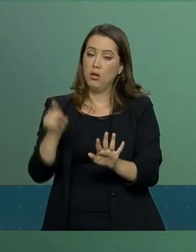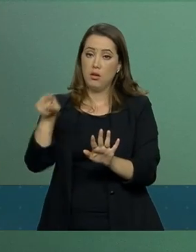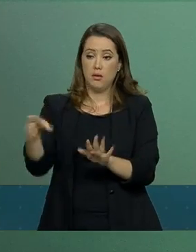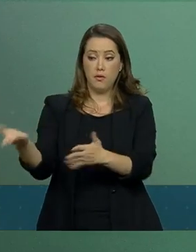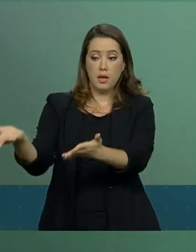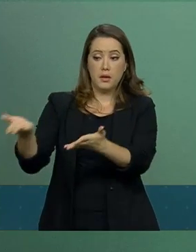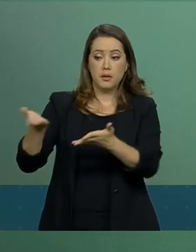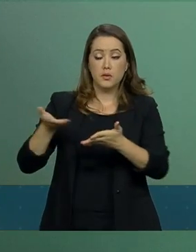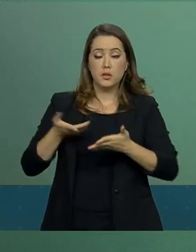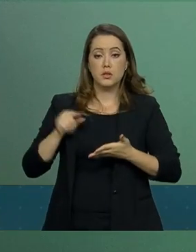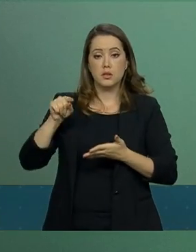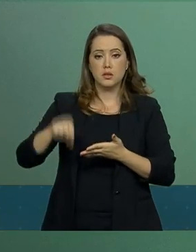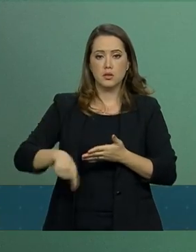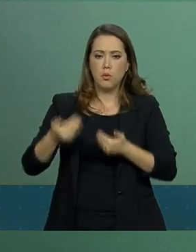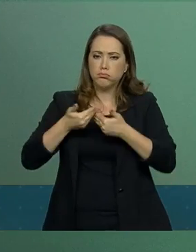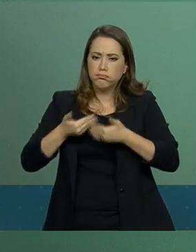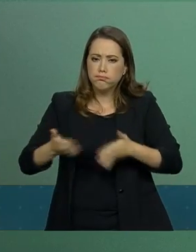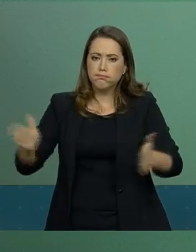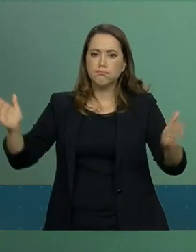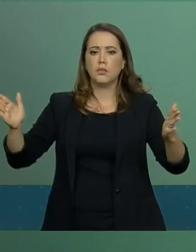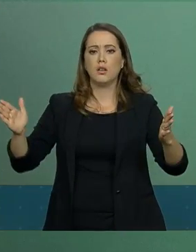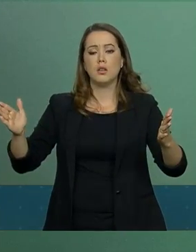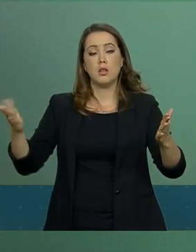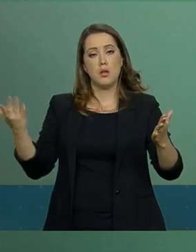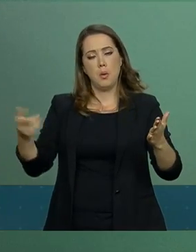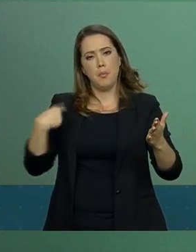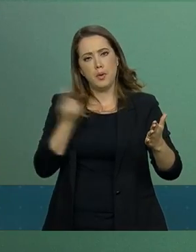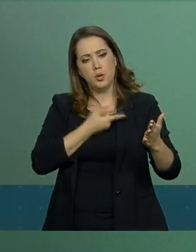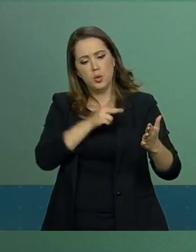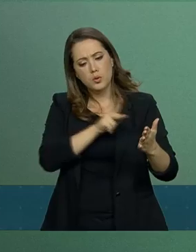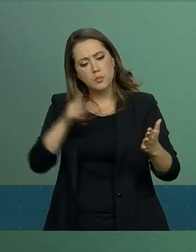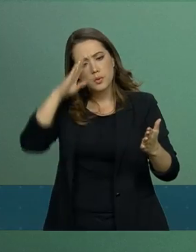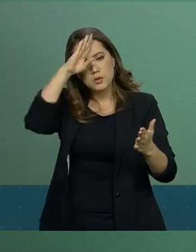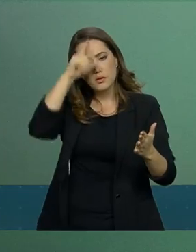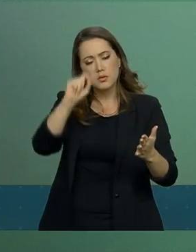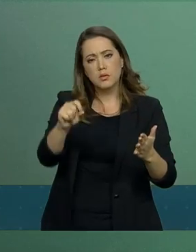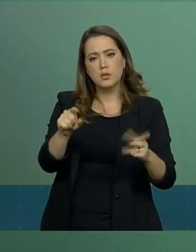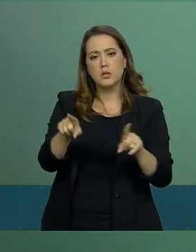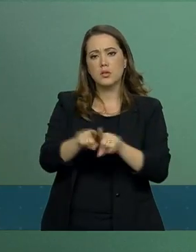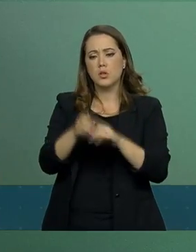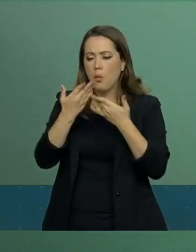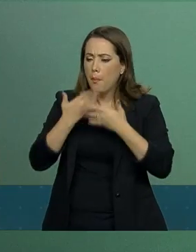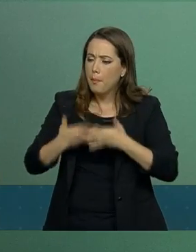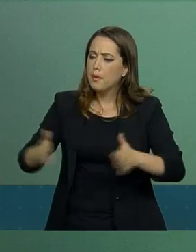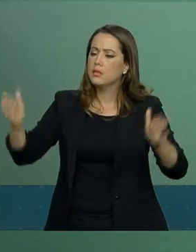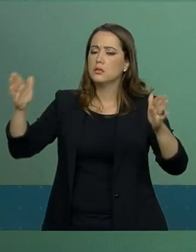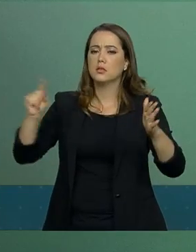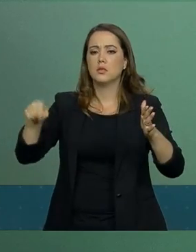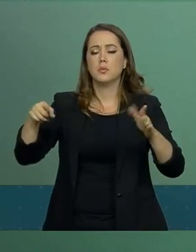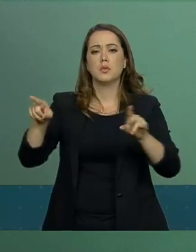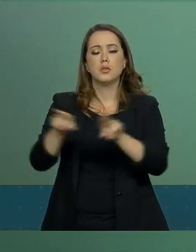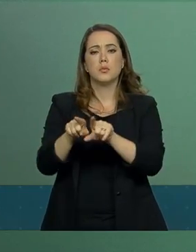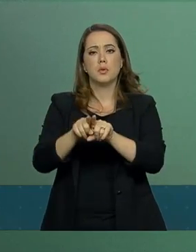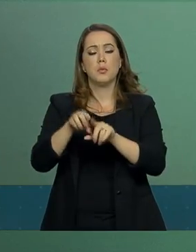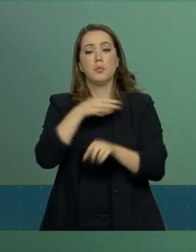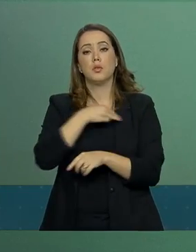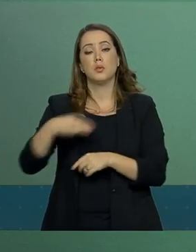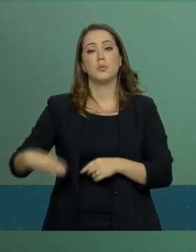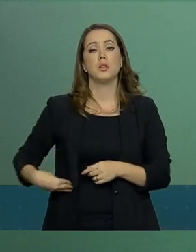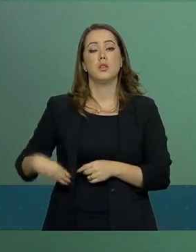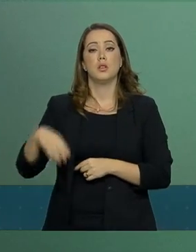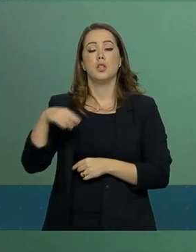eles foram recebidos de braços abertos pelo nosso presidente, de braços abertos pelo ministro Santos Cruz,